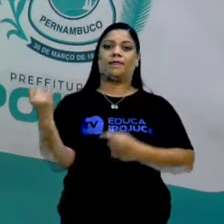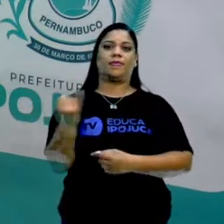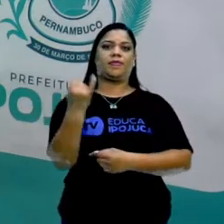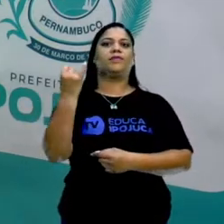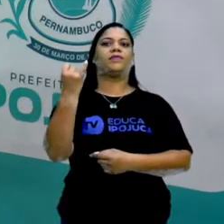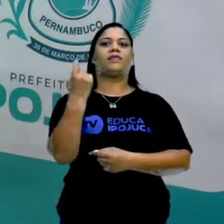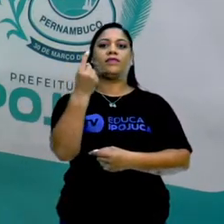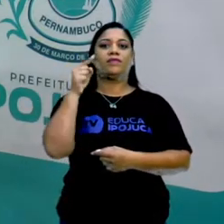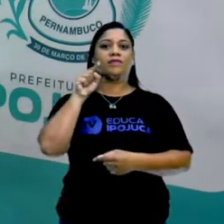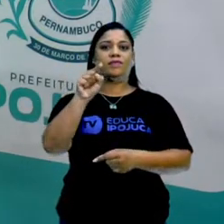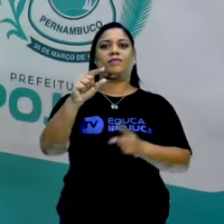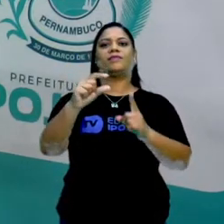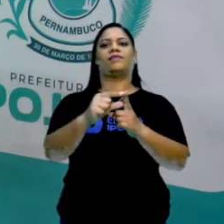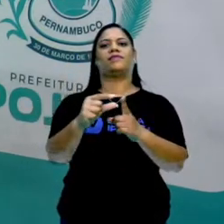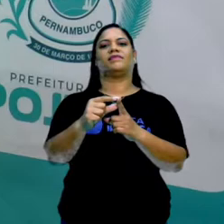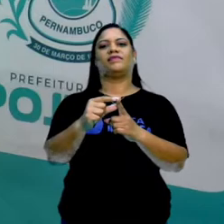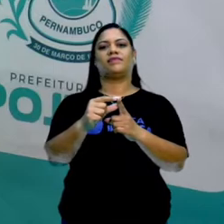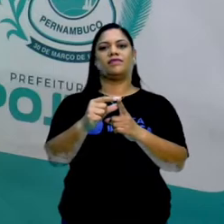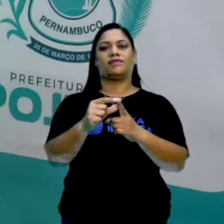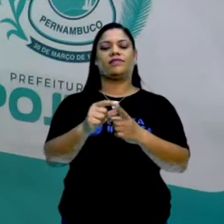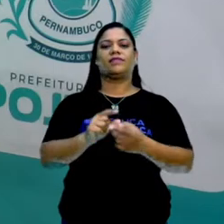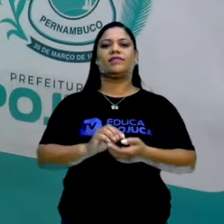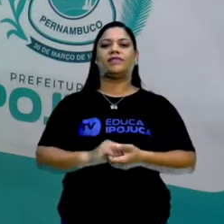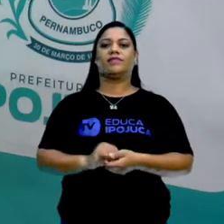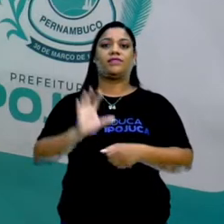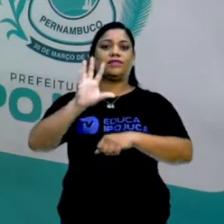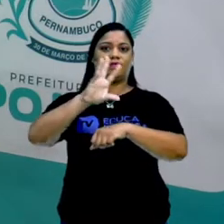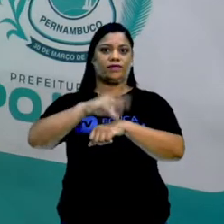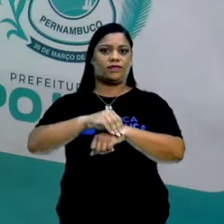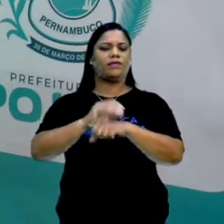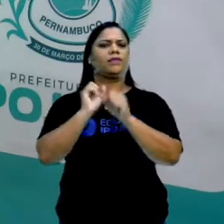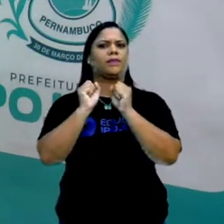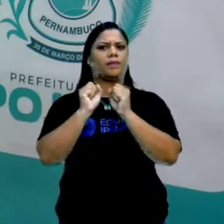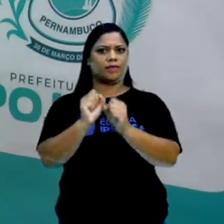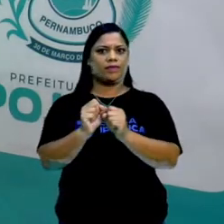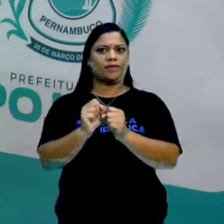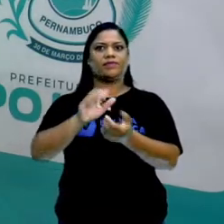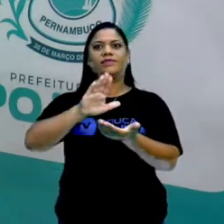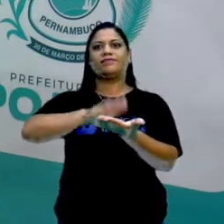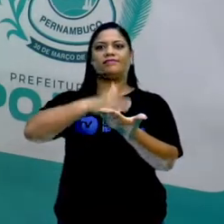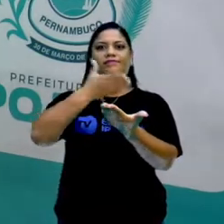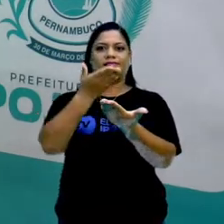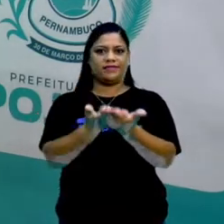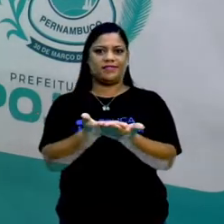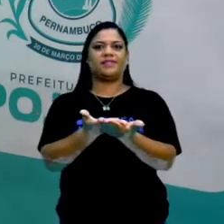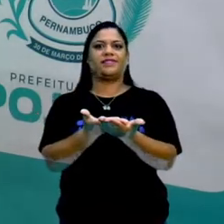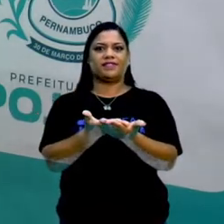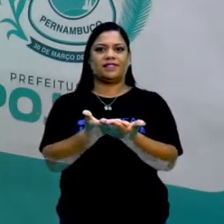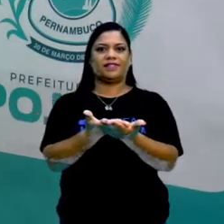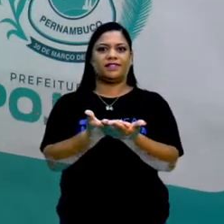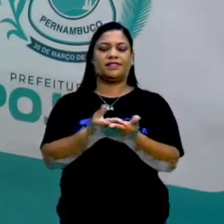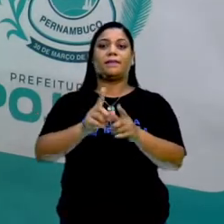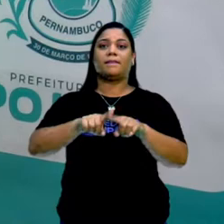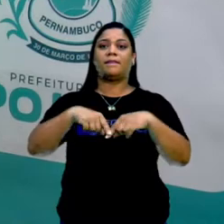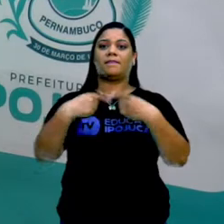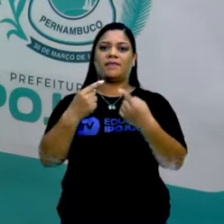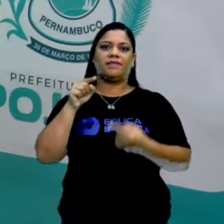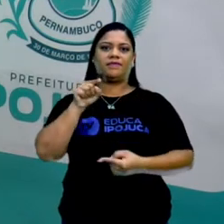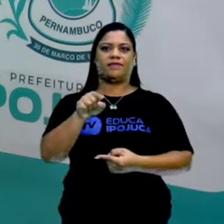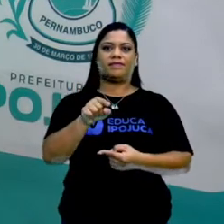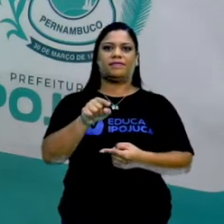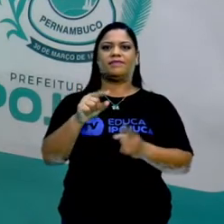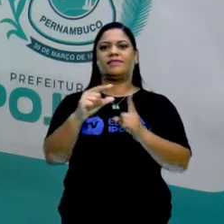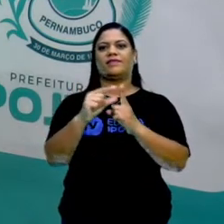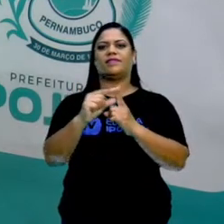palavras. E digo mais, uma imagem pode ser traduzida em mais de mil palavras. Quantas